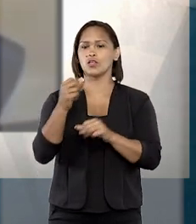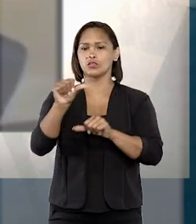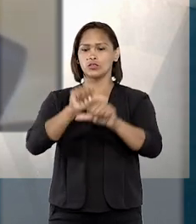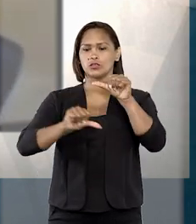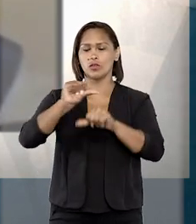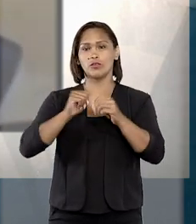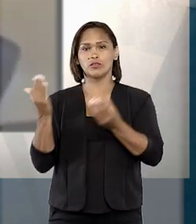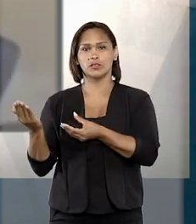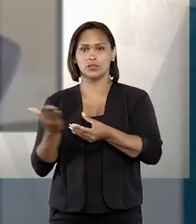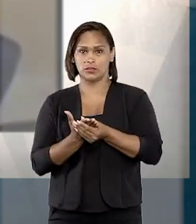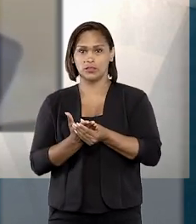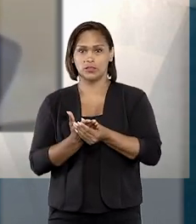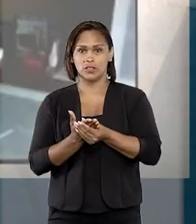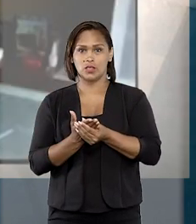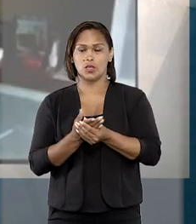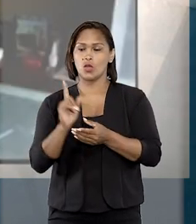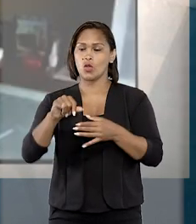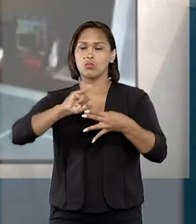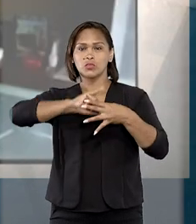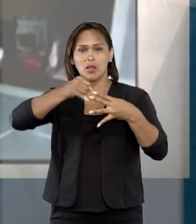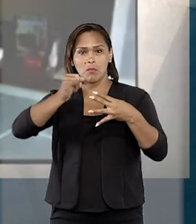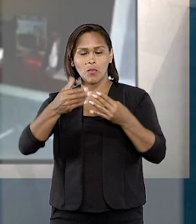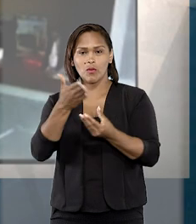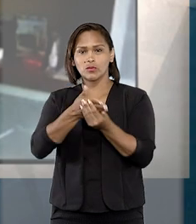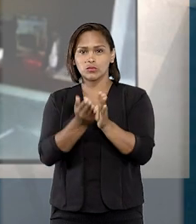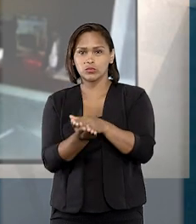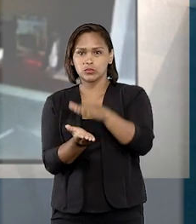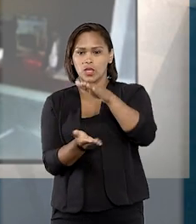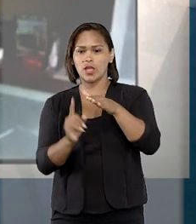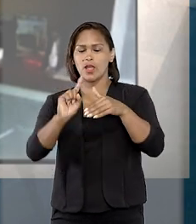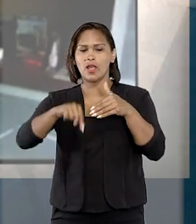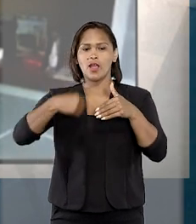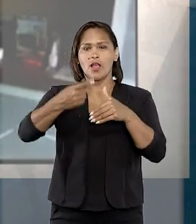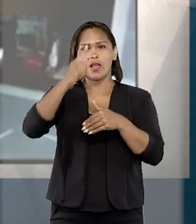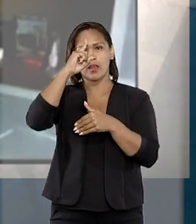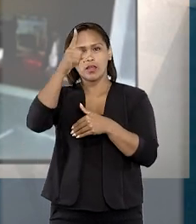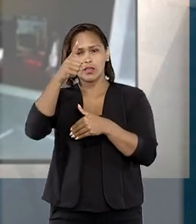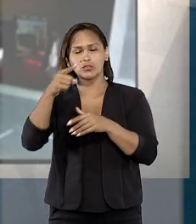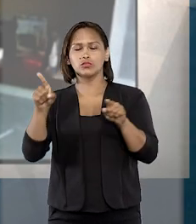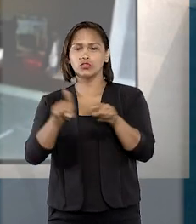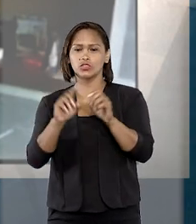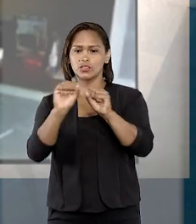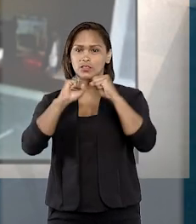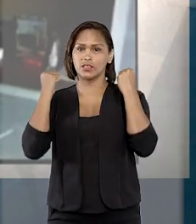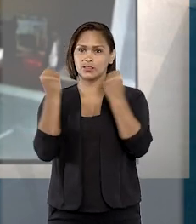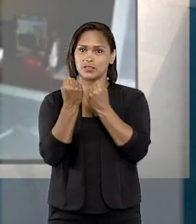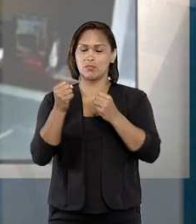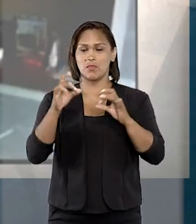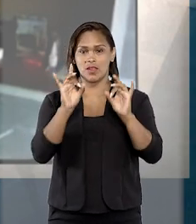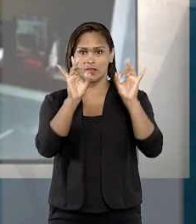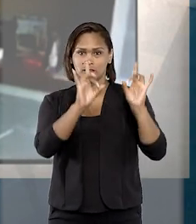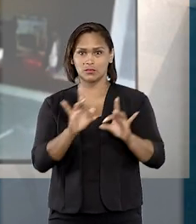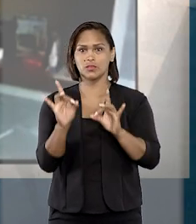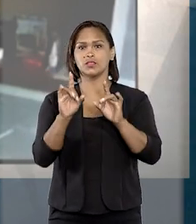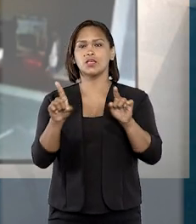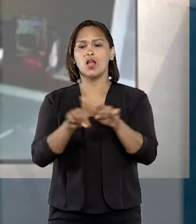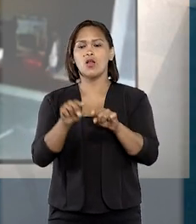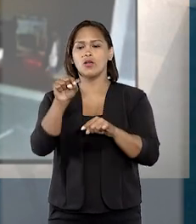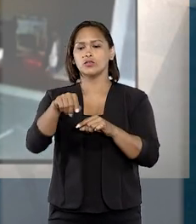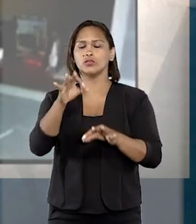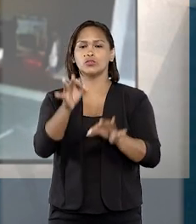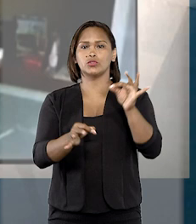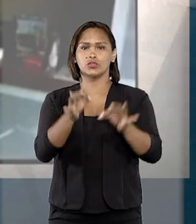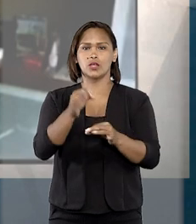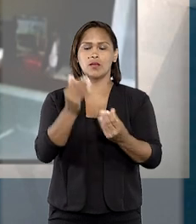valores convertidos em ações, como na hipótese dos autos, para além da data da respectiva Assembleia Geral Extraordinária,